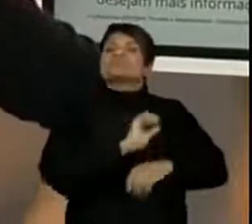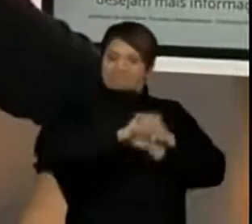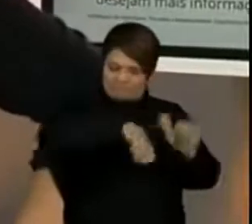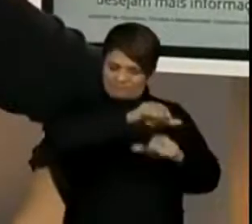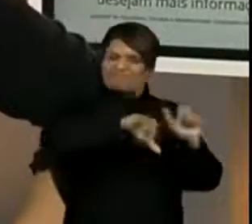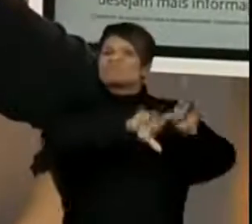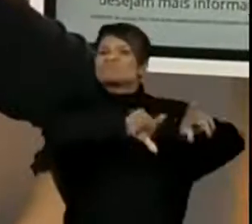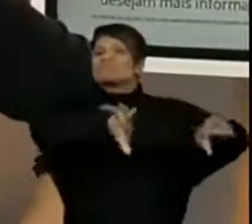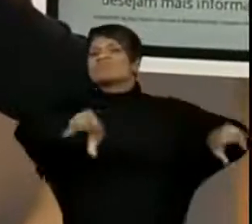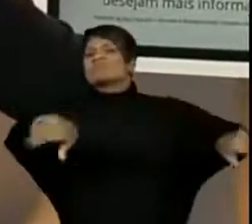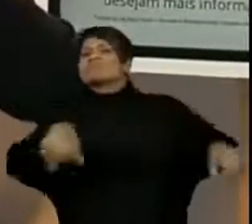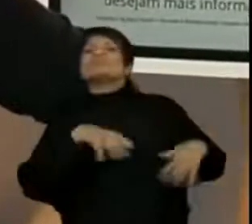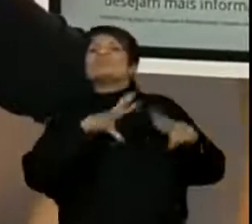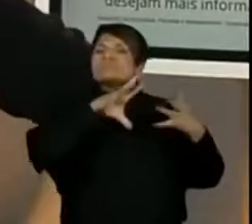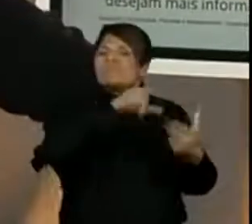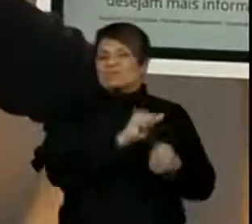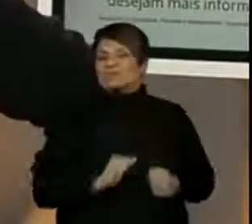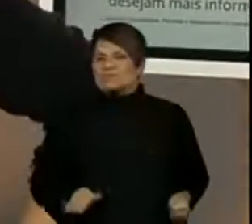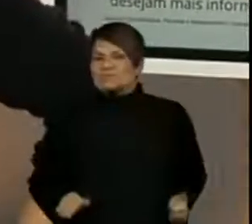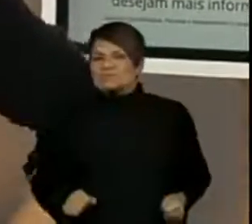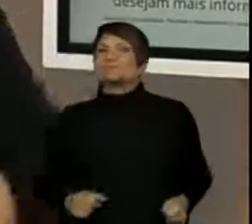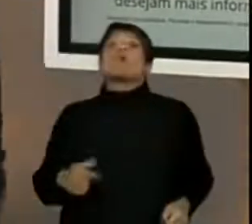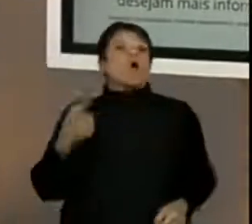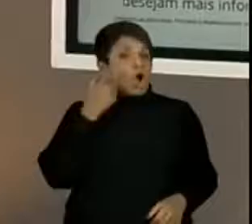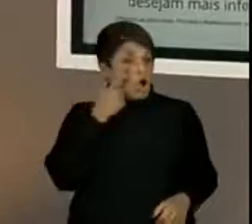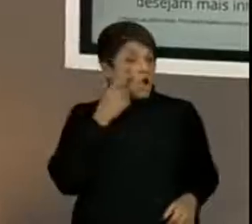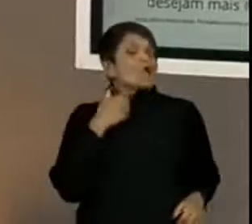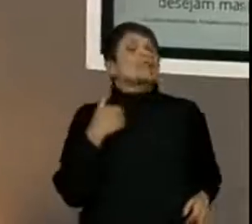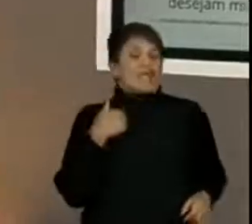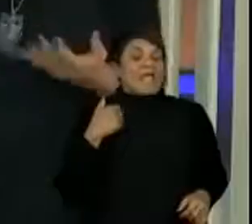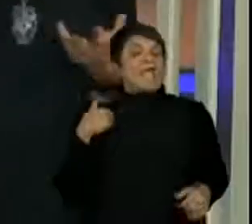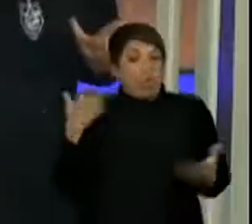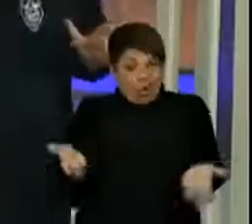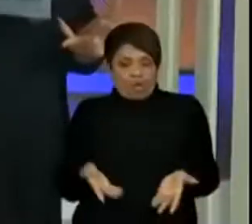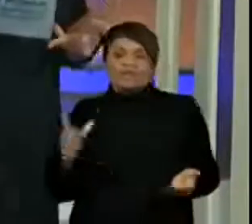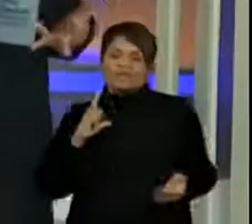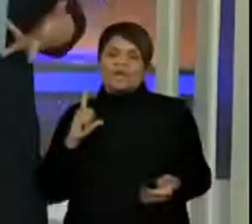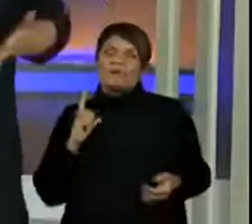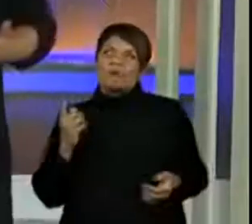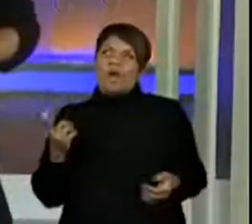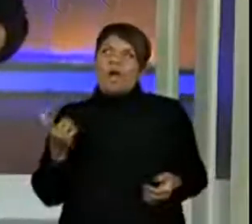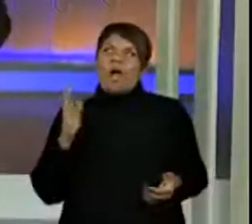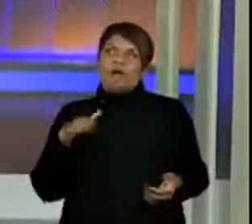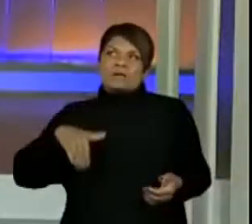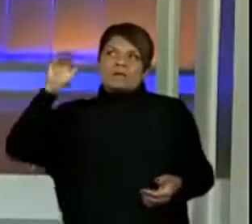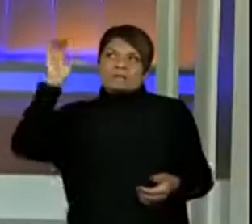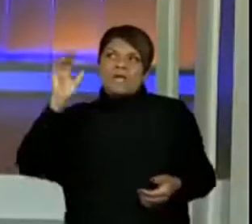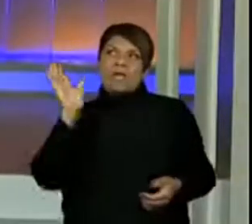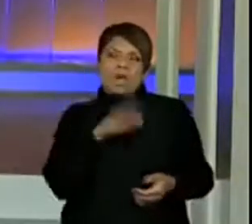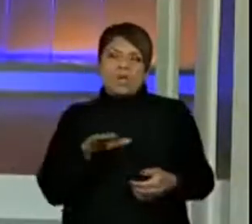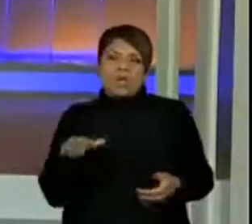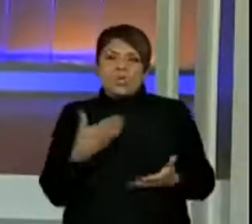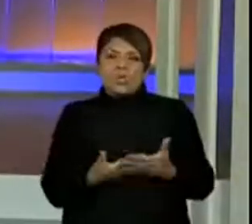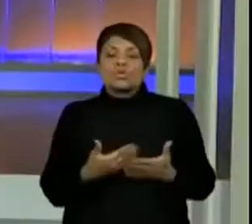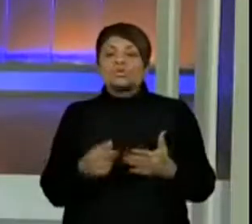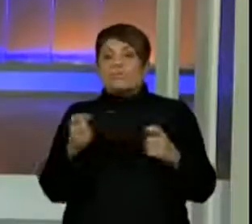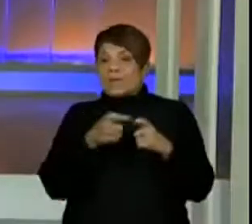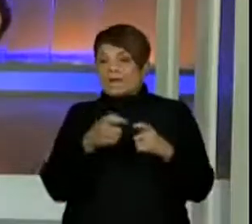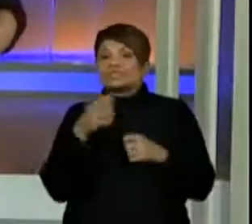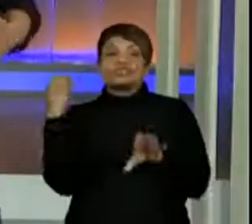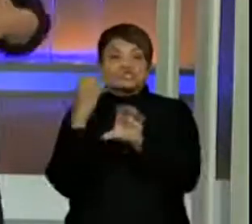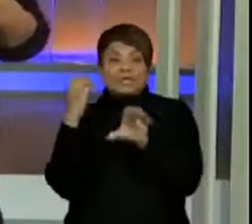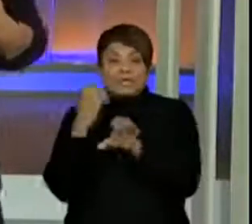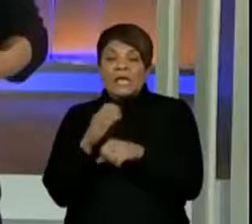no mundo. Olha só, hein? Eu já tenho alunos que hoje são engenheiros, eu tenho aluno que é médico, eu tenho um aluno que